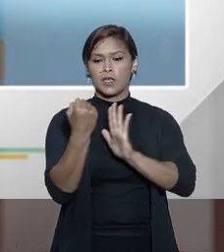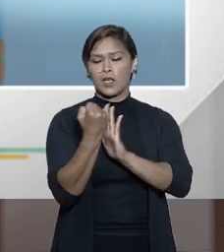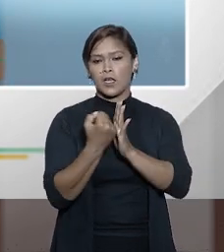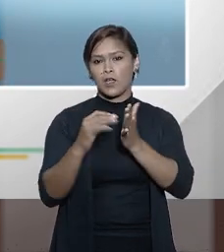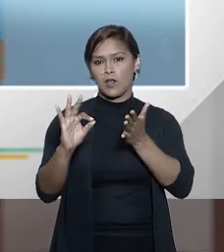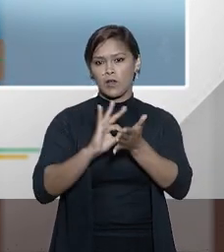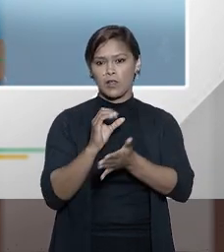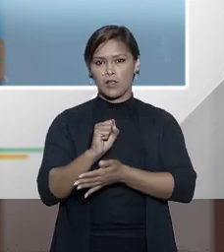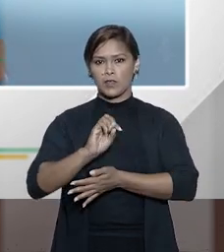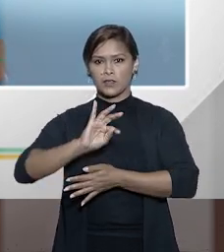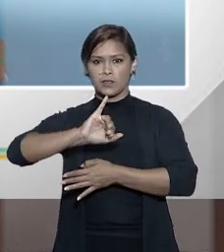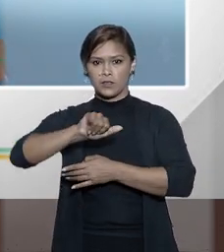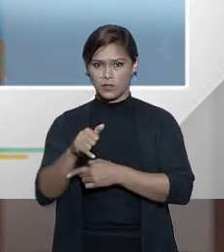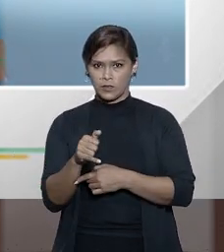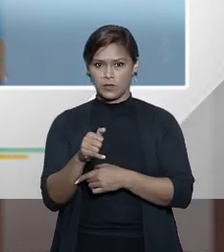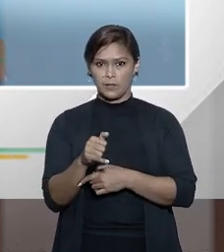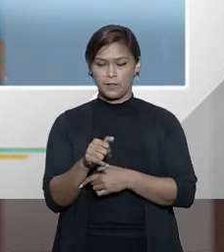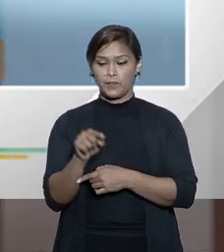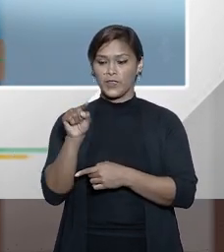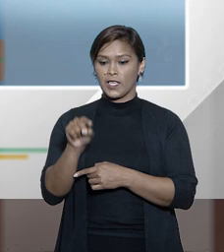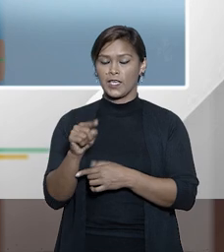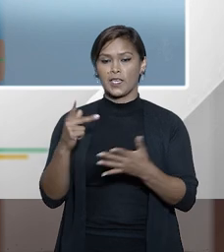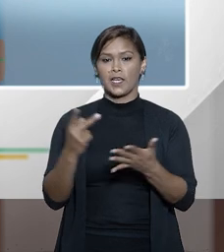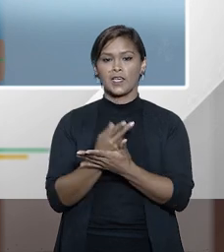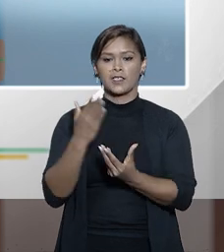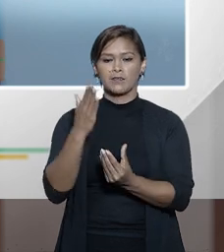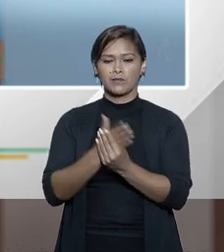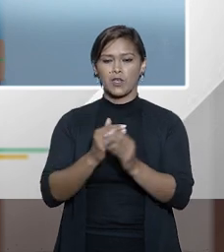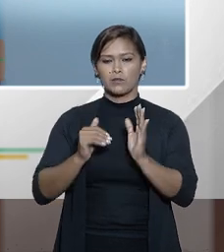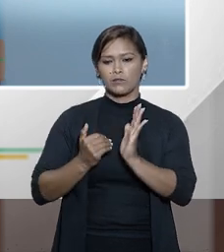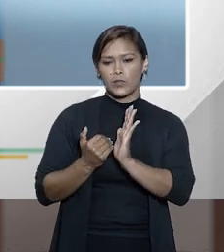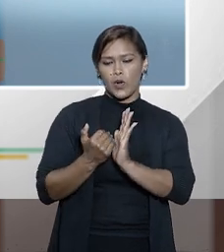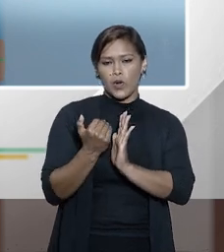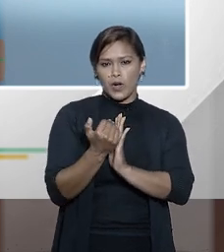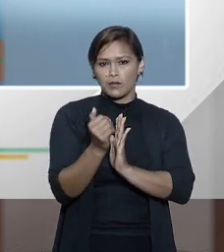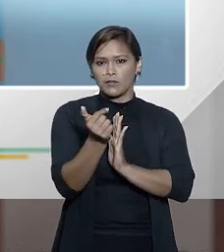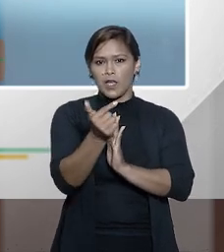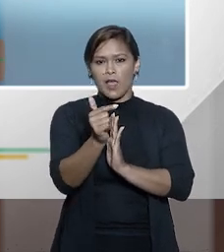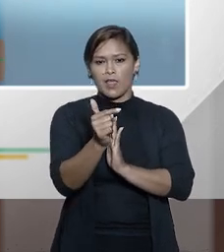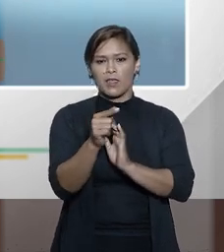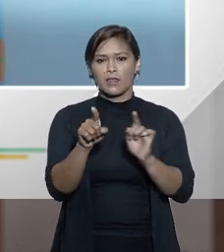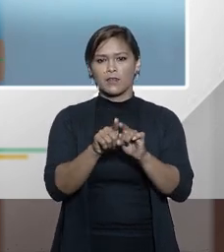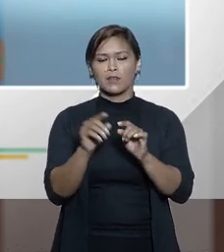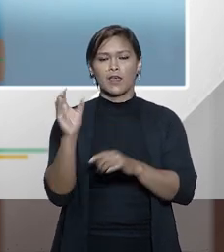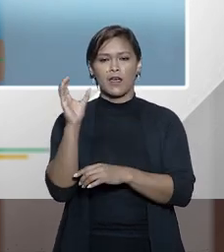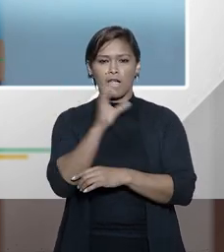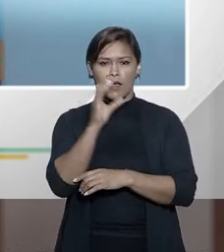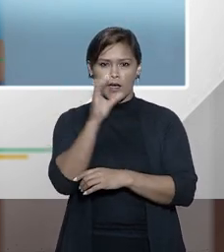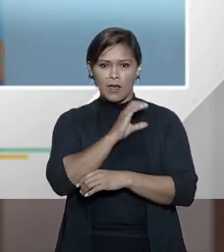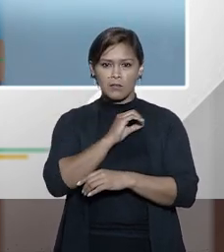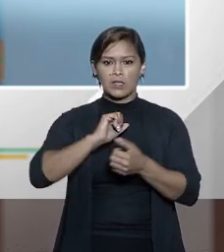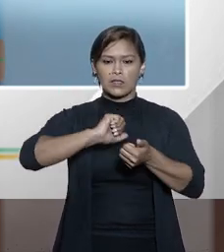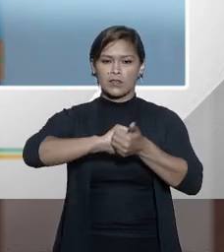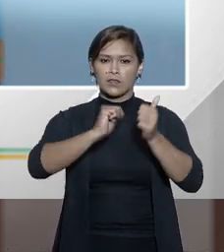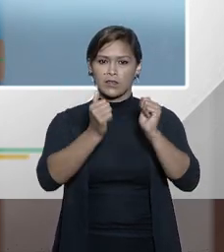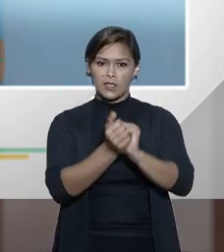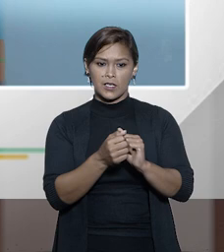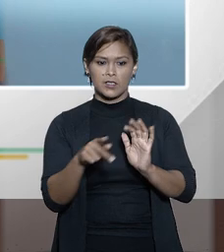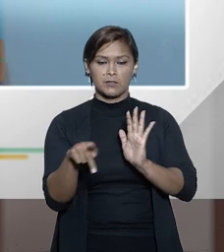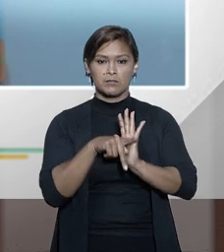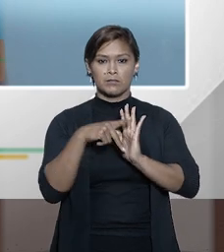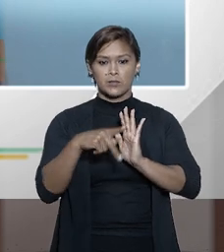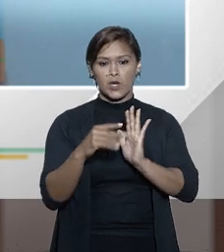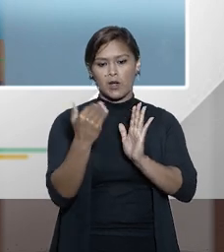homologada pelo STJ e aí esse procedimento talvez não tenha a celeridade adequada